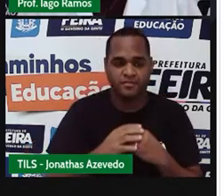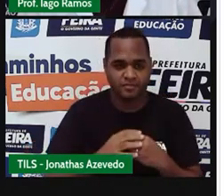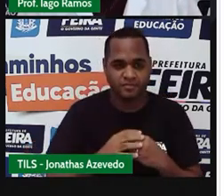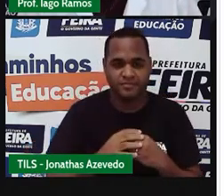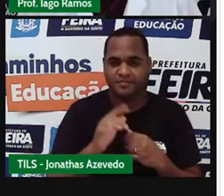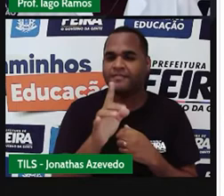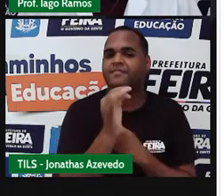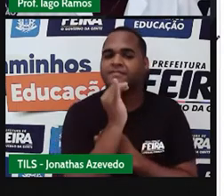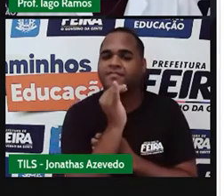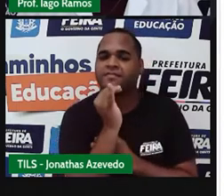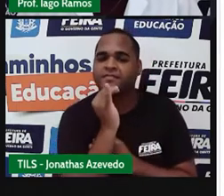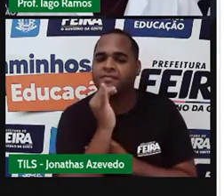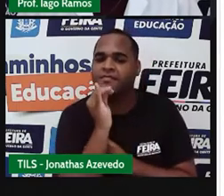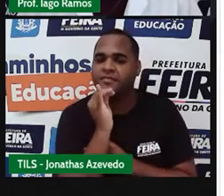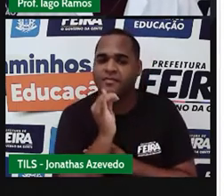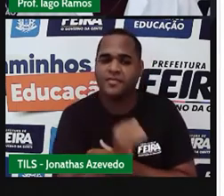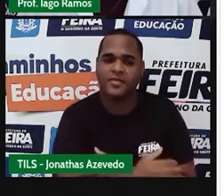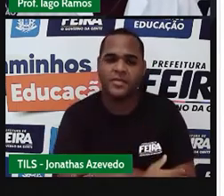olha só.